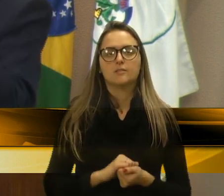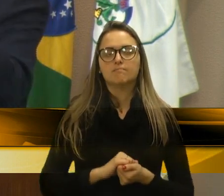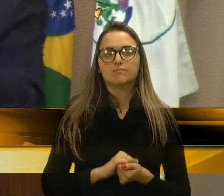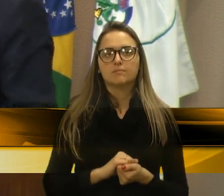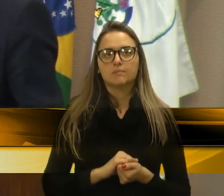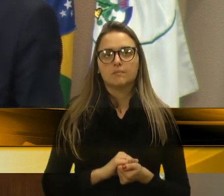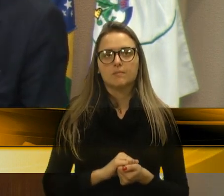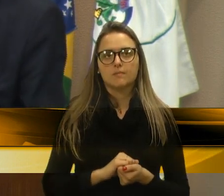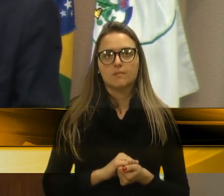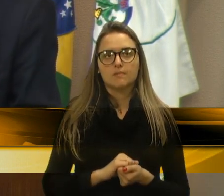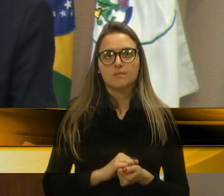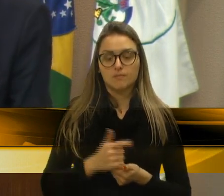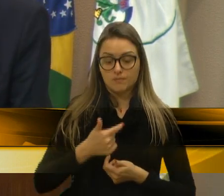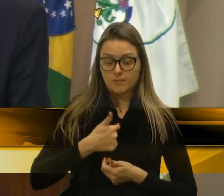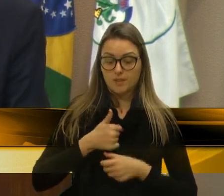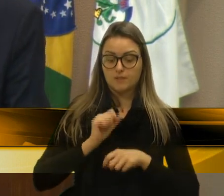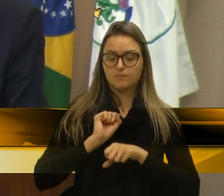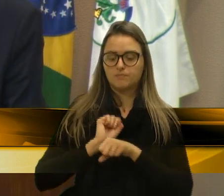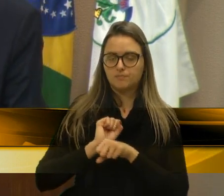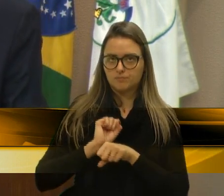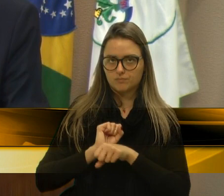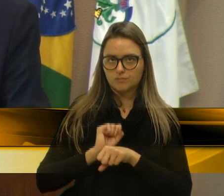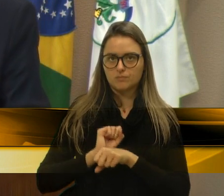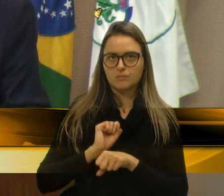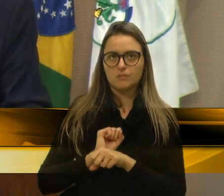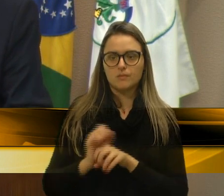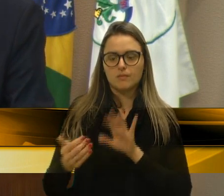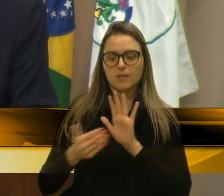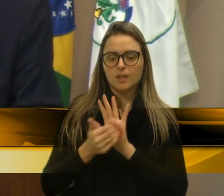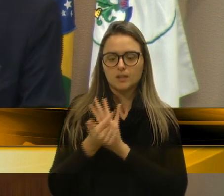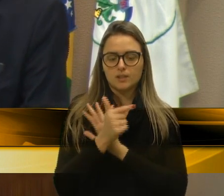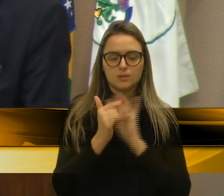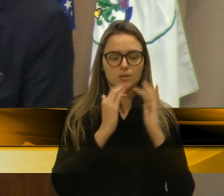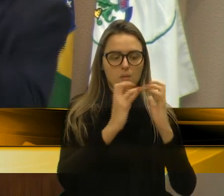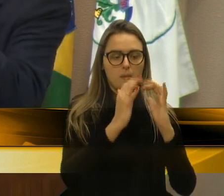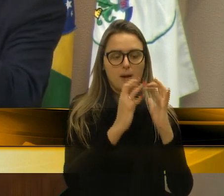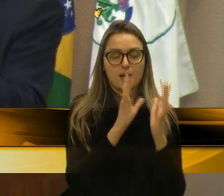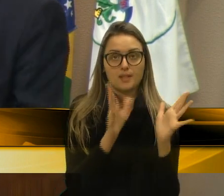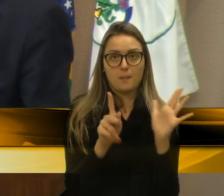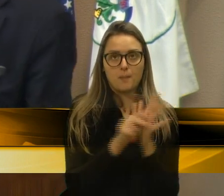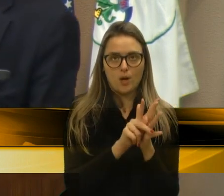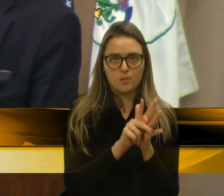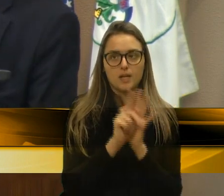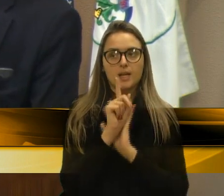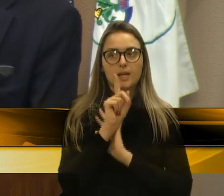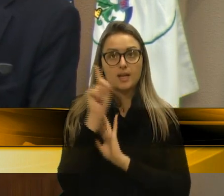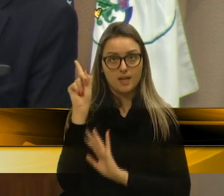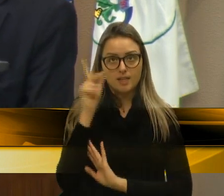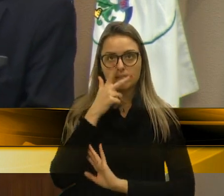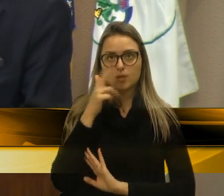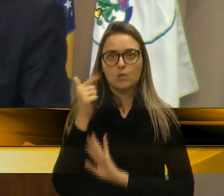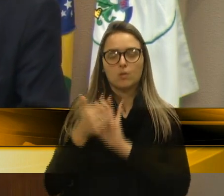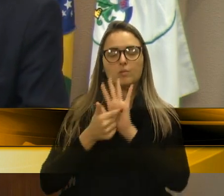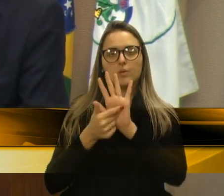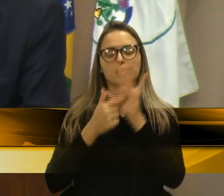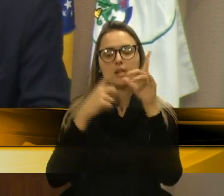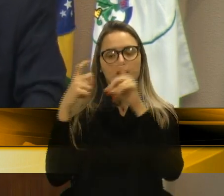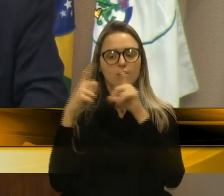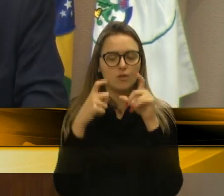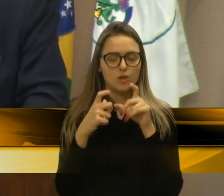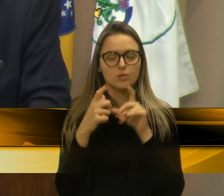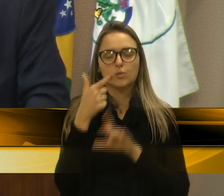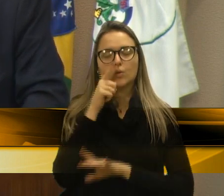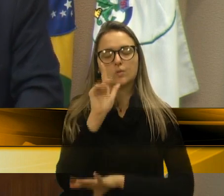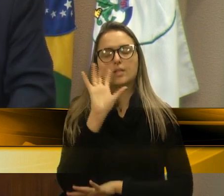esperamos, até que nós não temos, um britador fixo, esse imóvel, poderá solucionar, rapidamente,